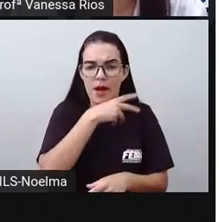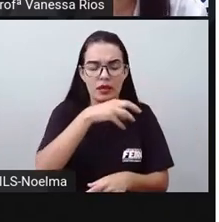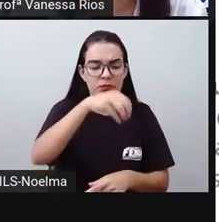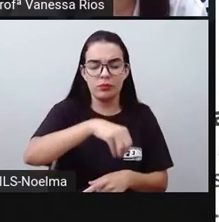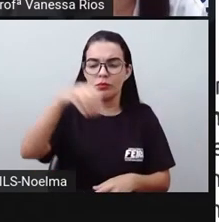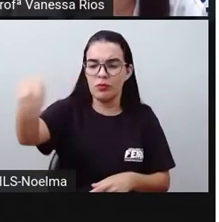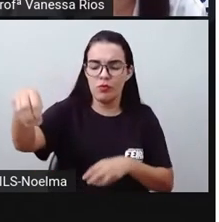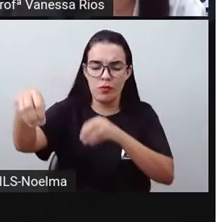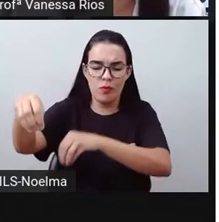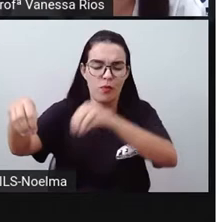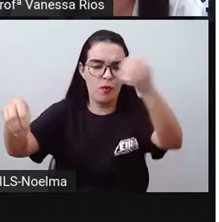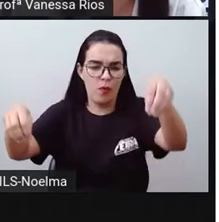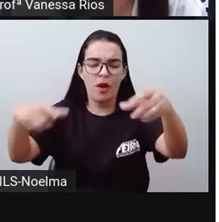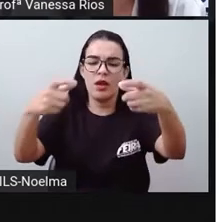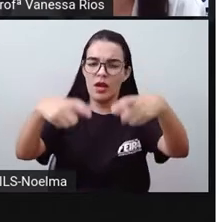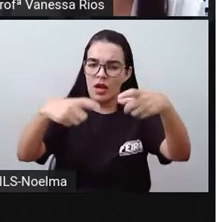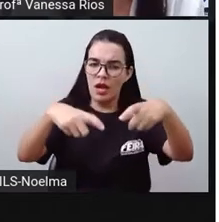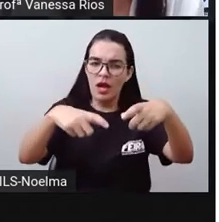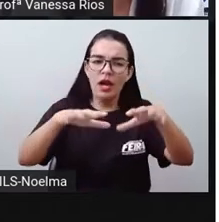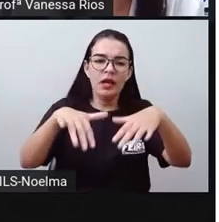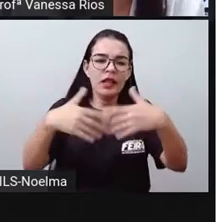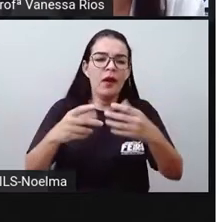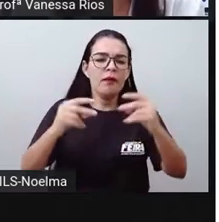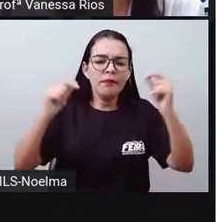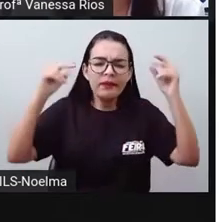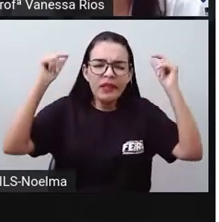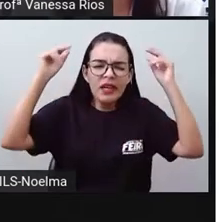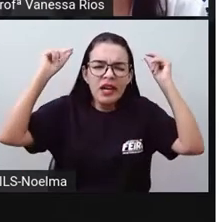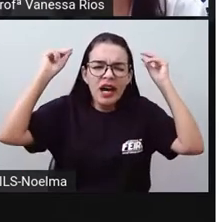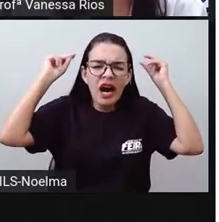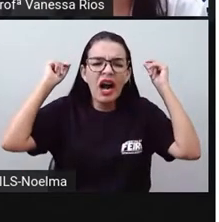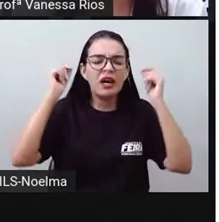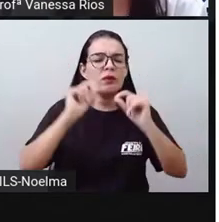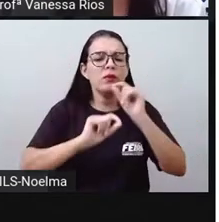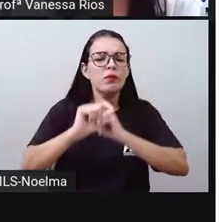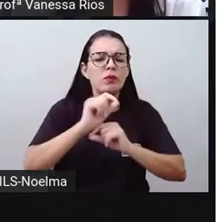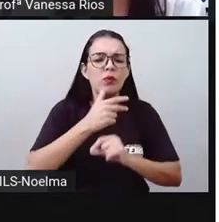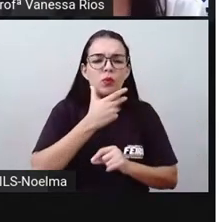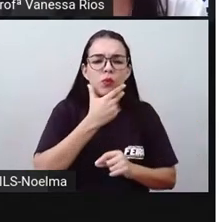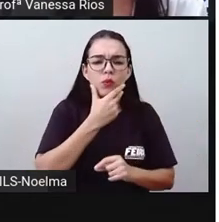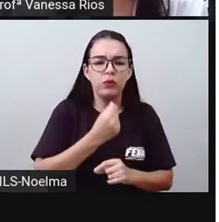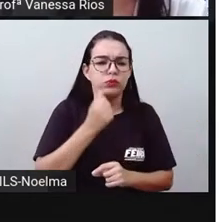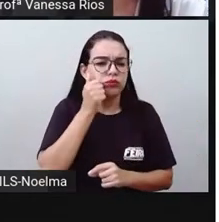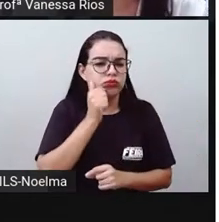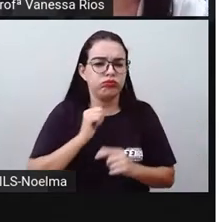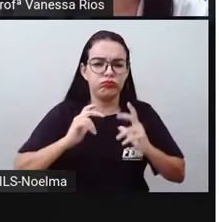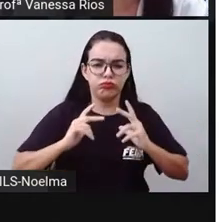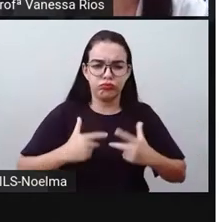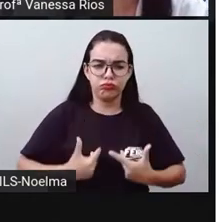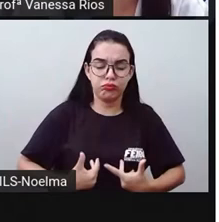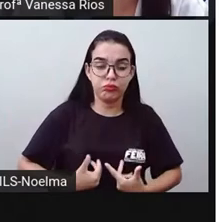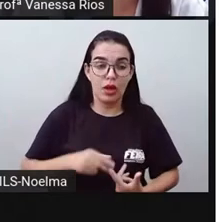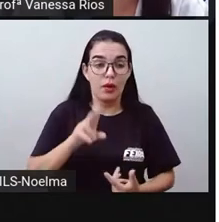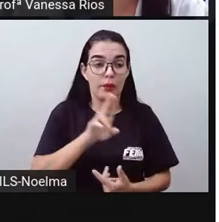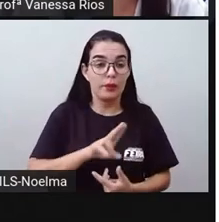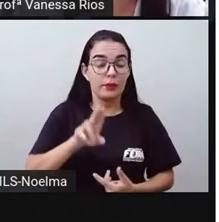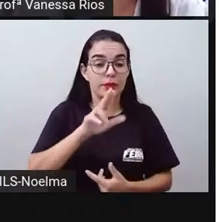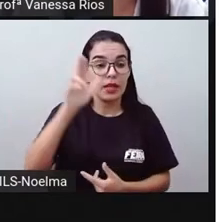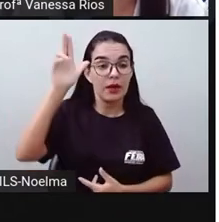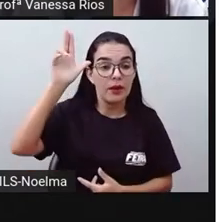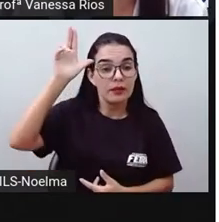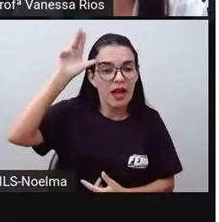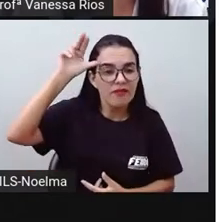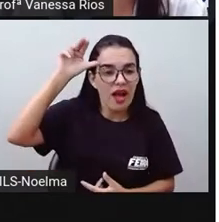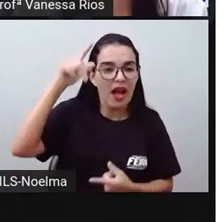outro destino. E aí, há muito tempo, o ser humano utiliza os animais como cavalo para se